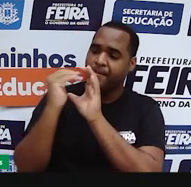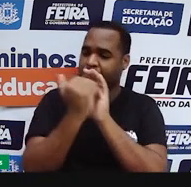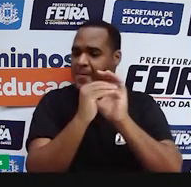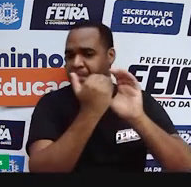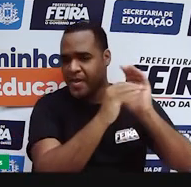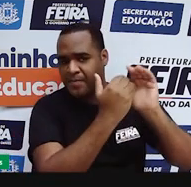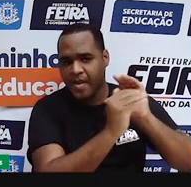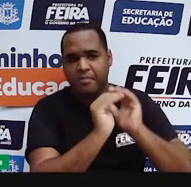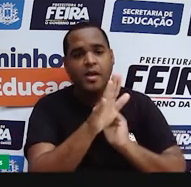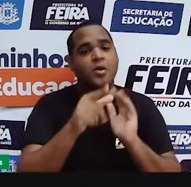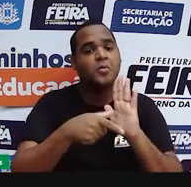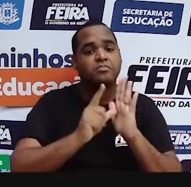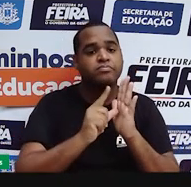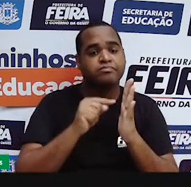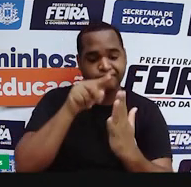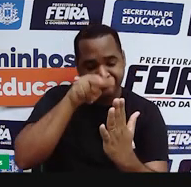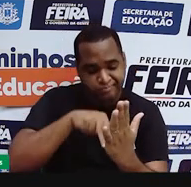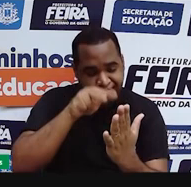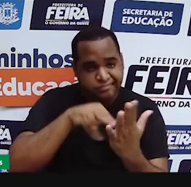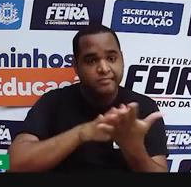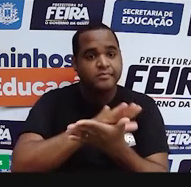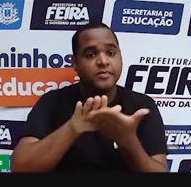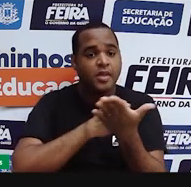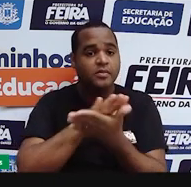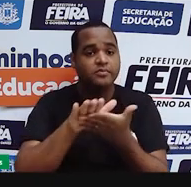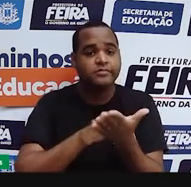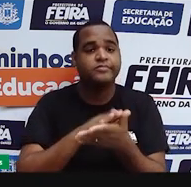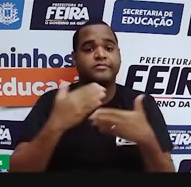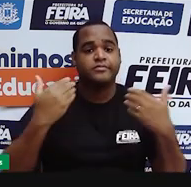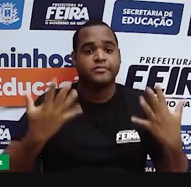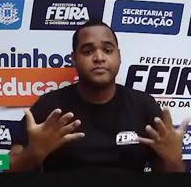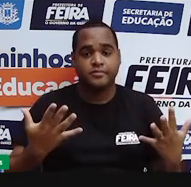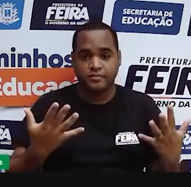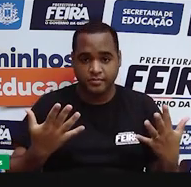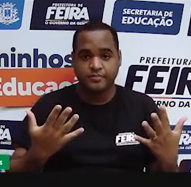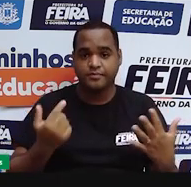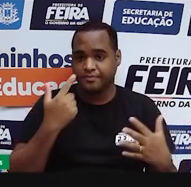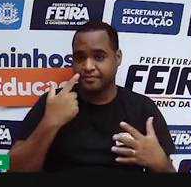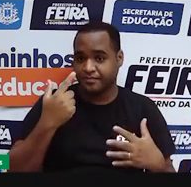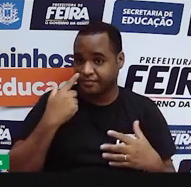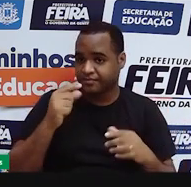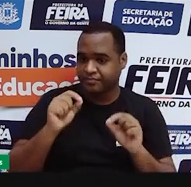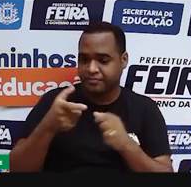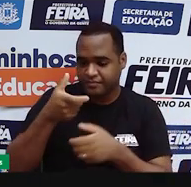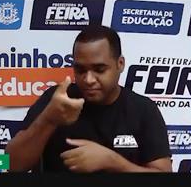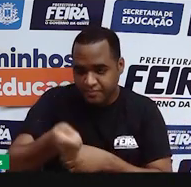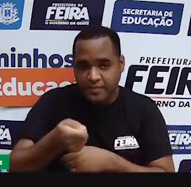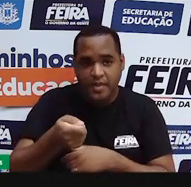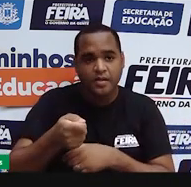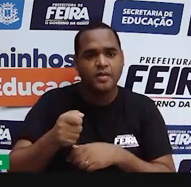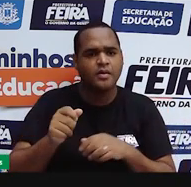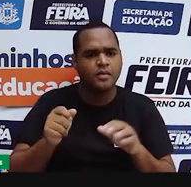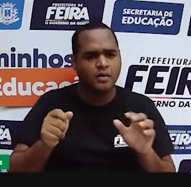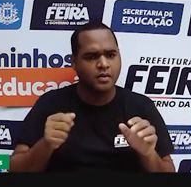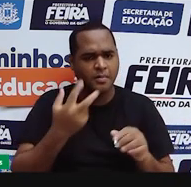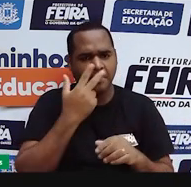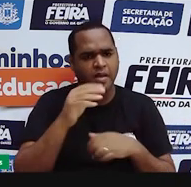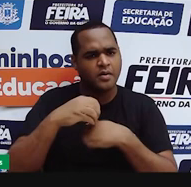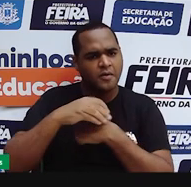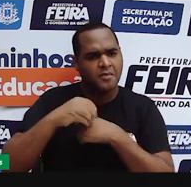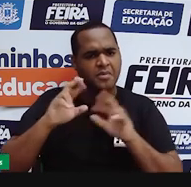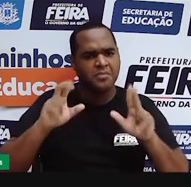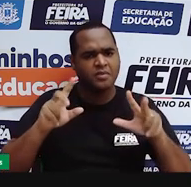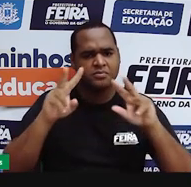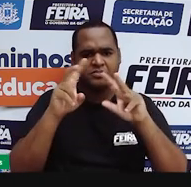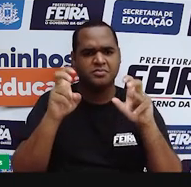leu tudo direito. E muitas vezes, quando a gente clica naquele link, a informação que está lá dentro não tem nada a ver com o título que estava lá fora,